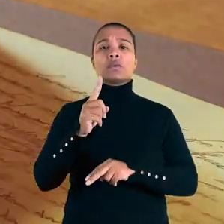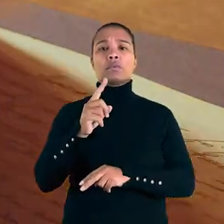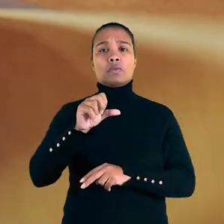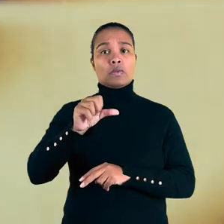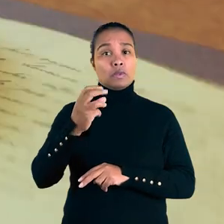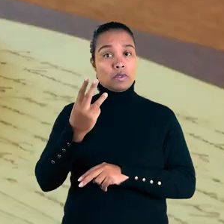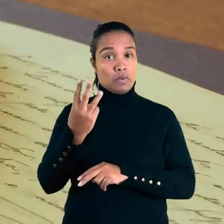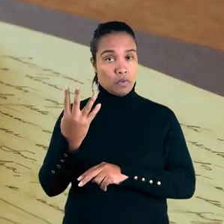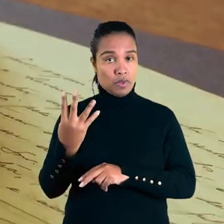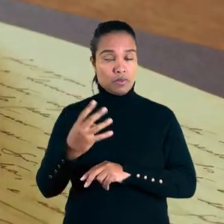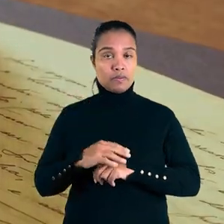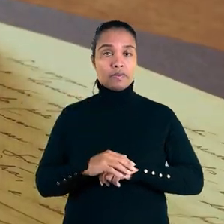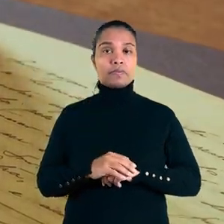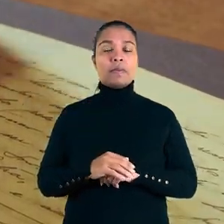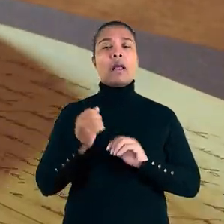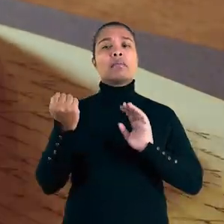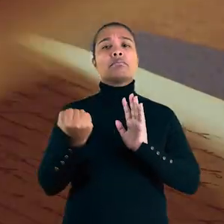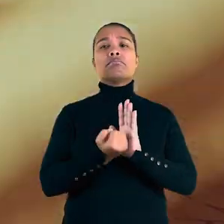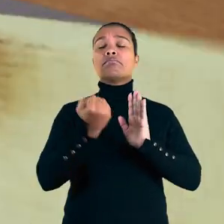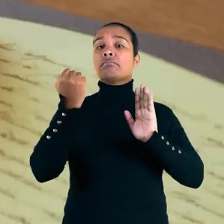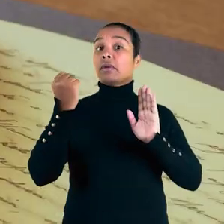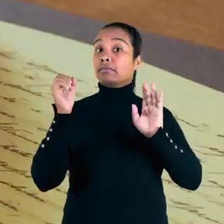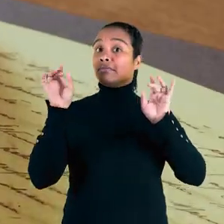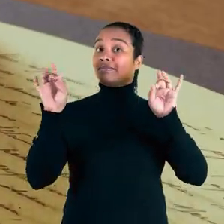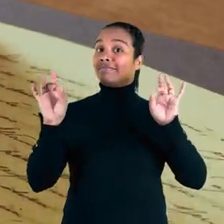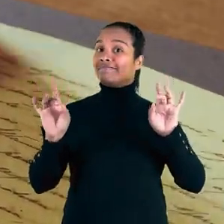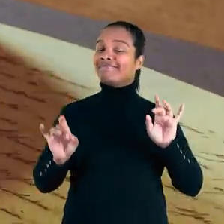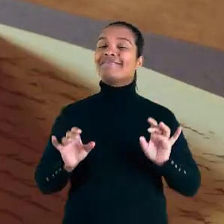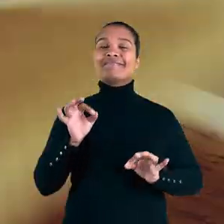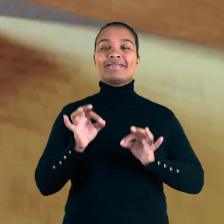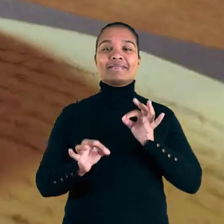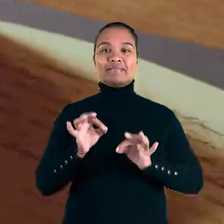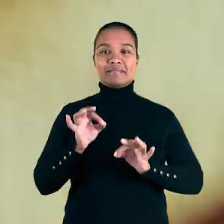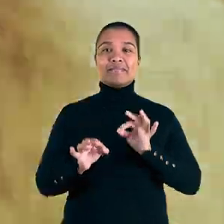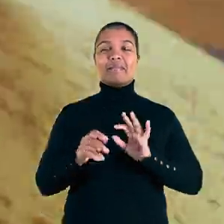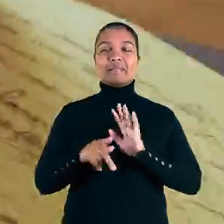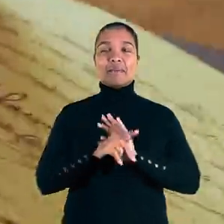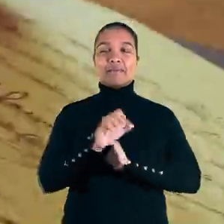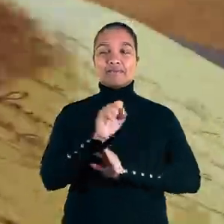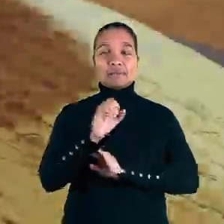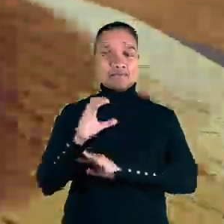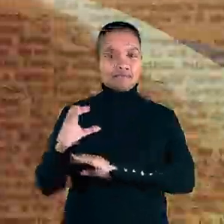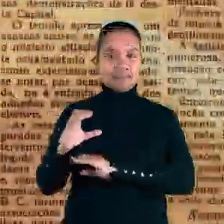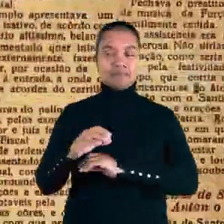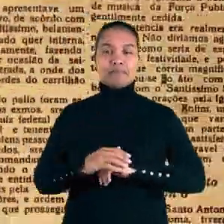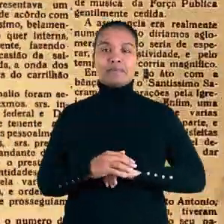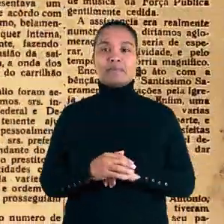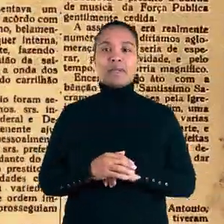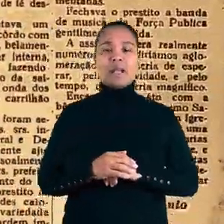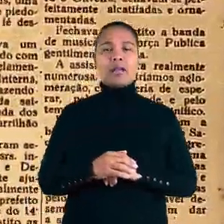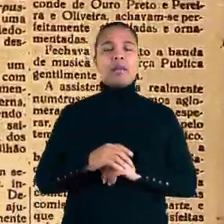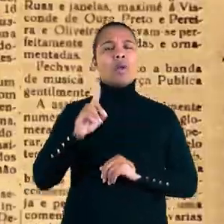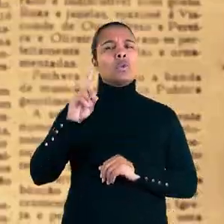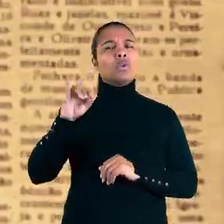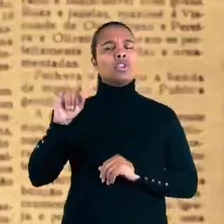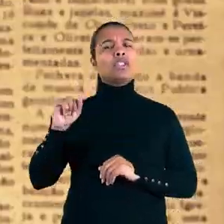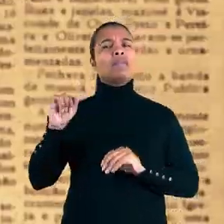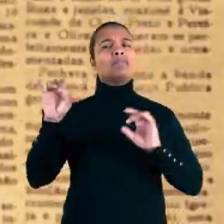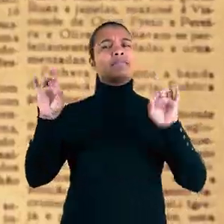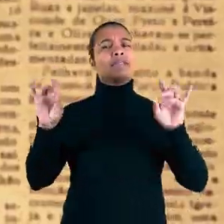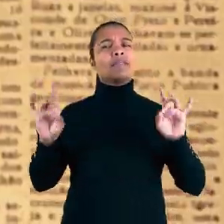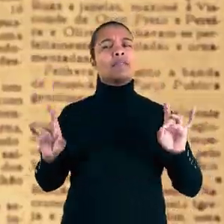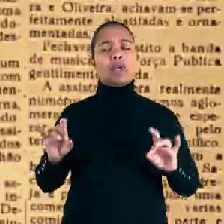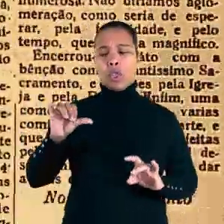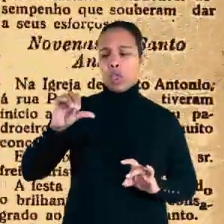de junho de 1934, data muito especial para a Justiça do Trabalho de Santa Catarina. Naquele dia, há